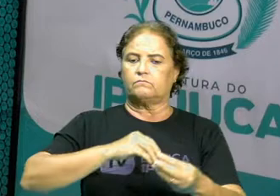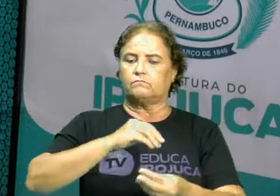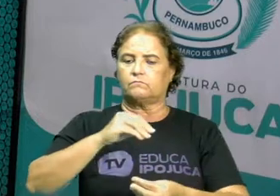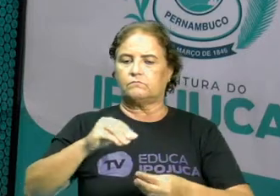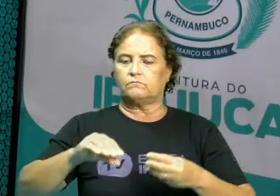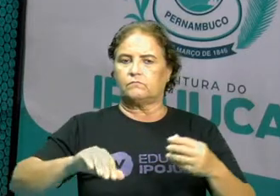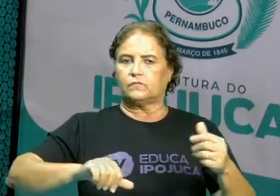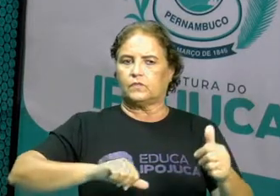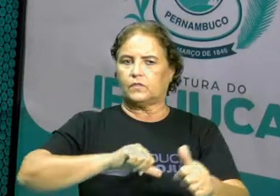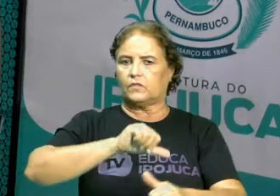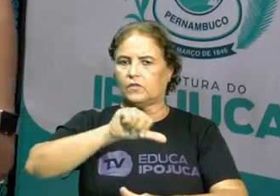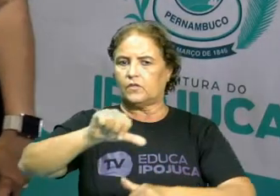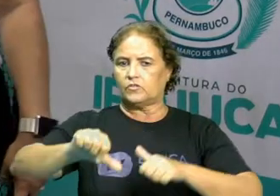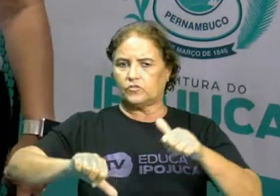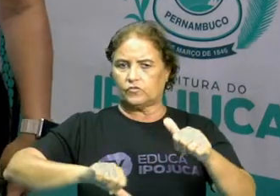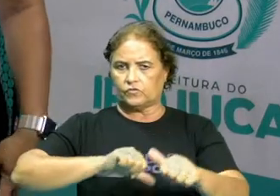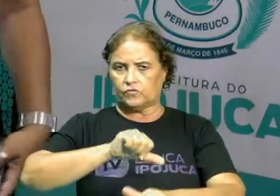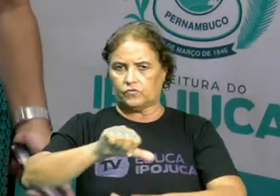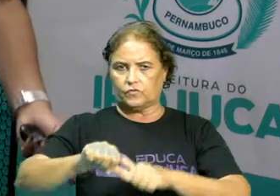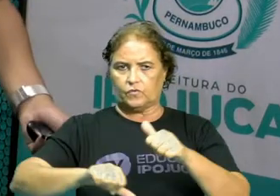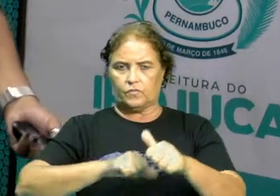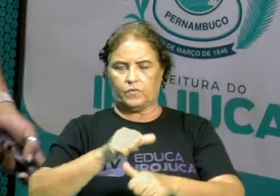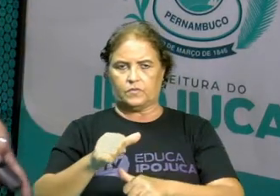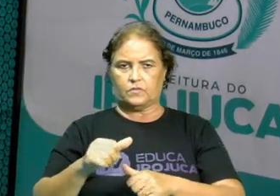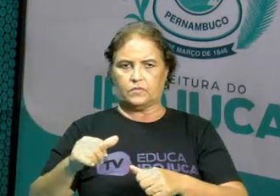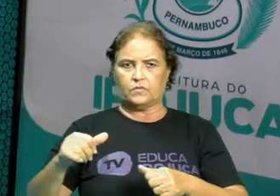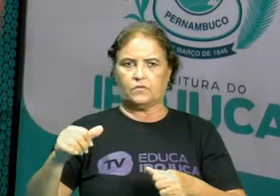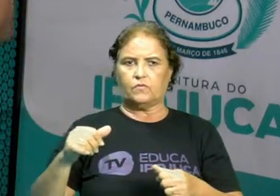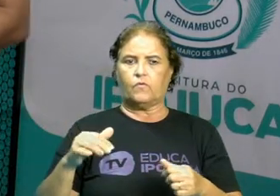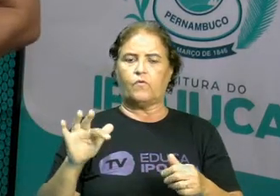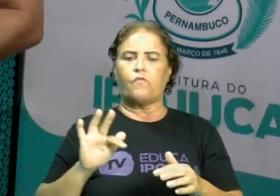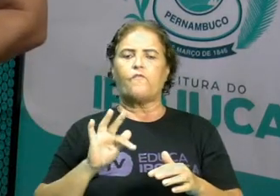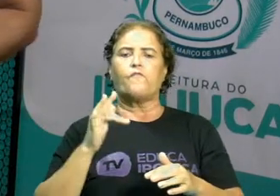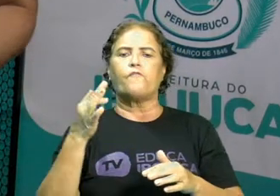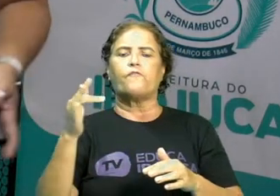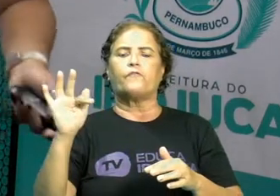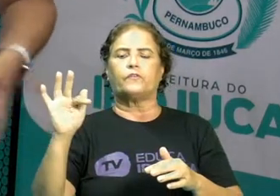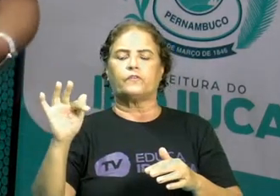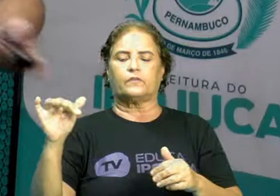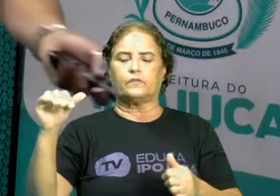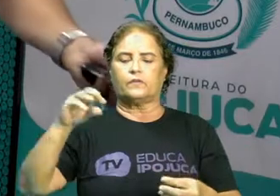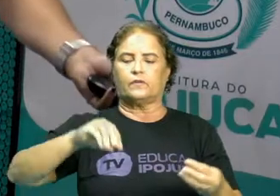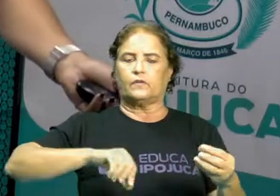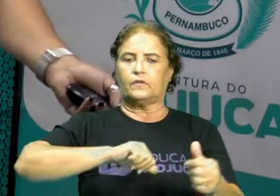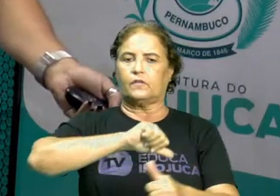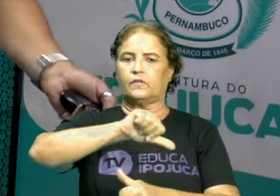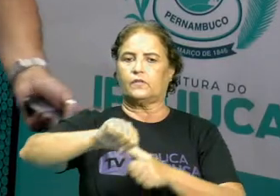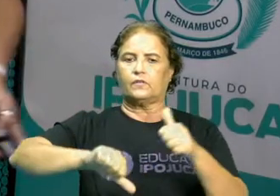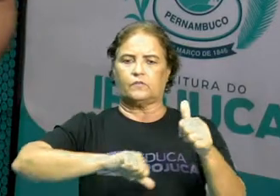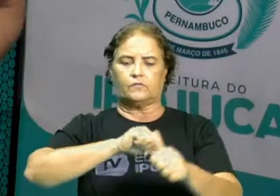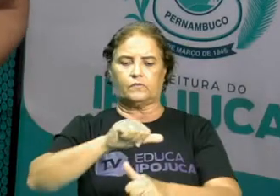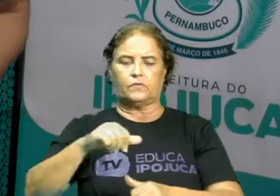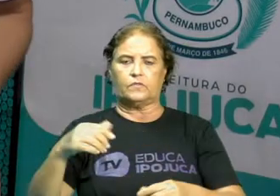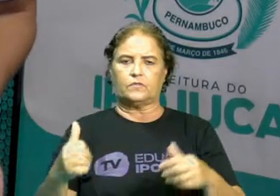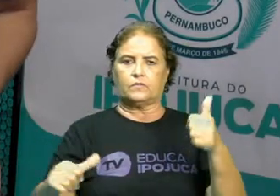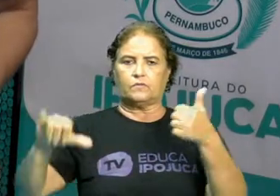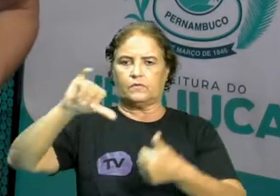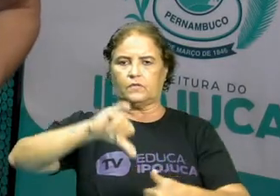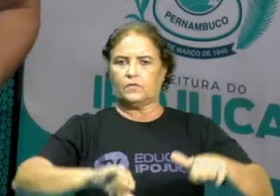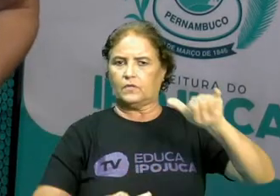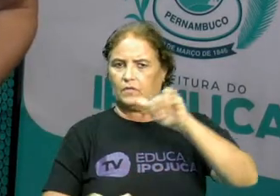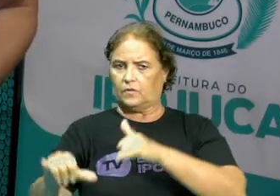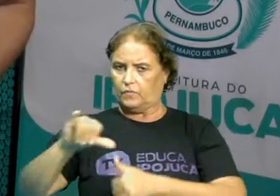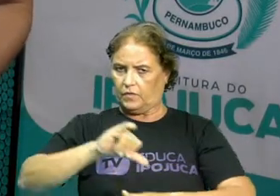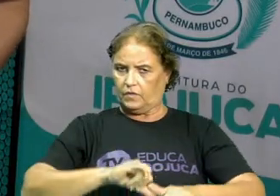e transformação química. Qual a diferença dessas duas coisas, professoras? Para mim, é a mesma coisa. Mas na